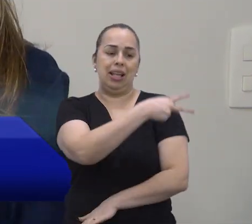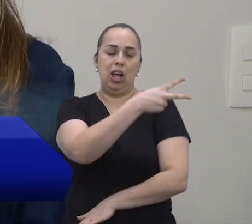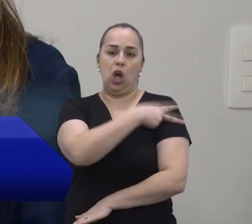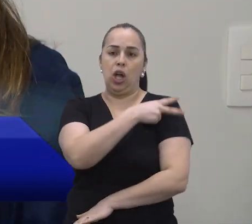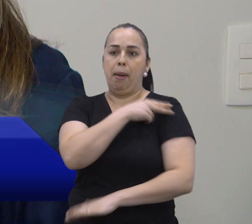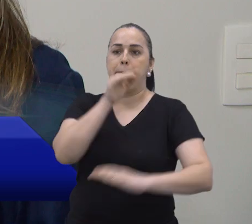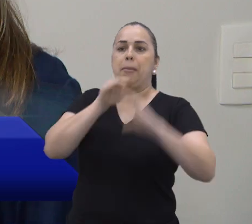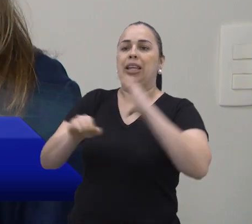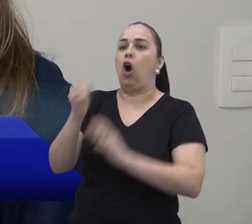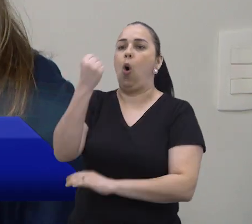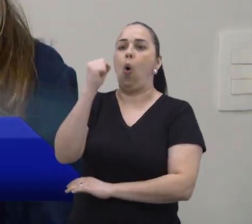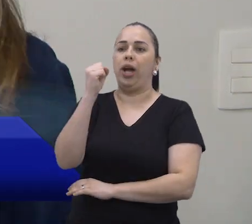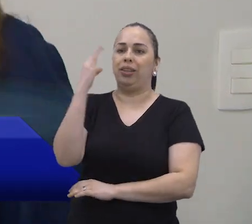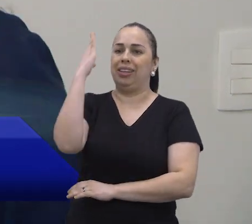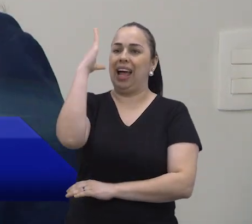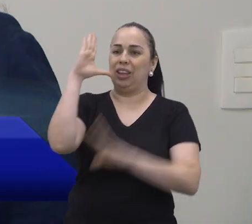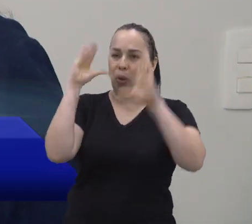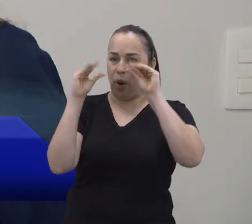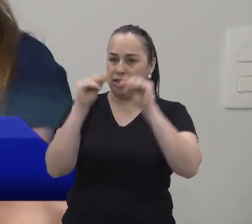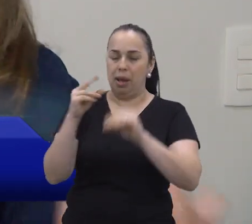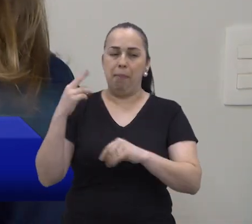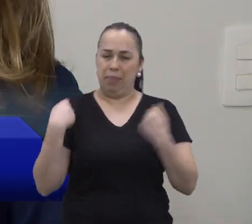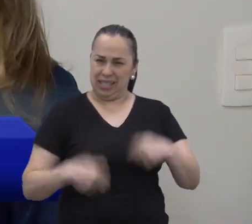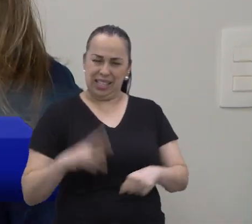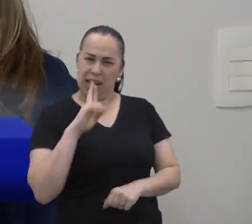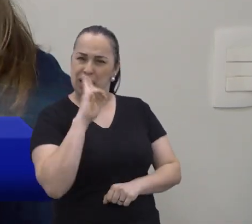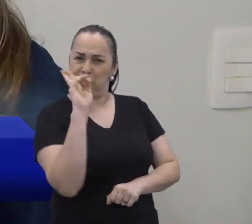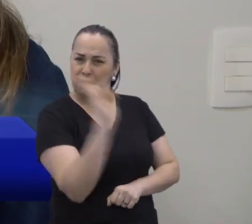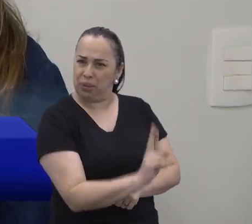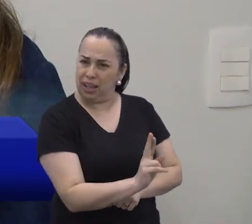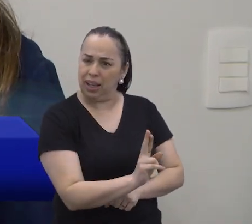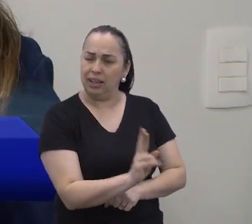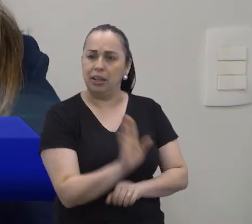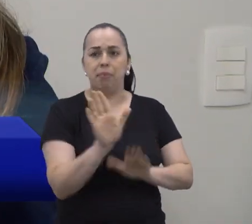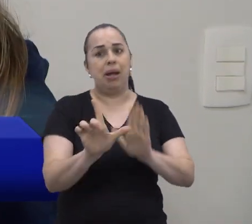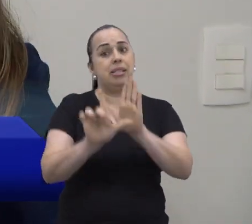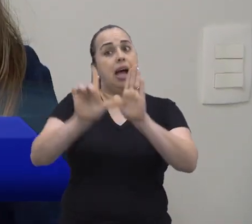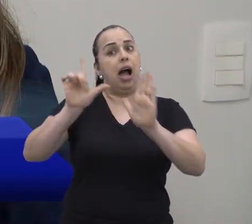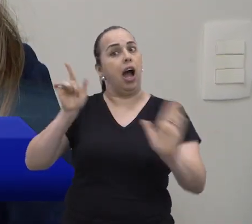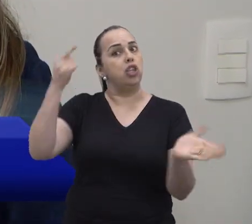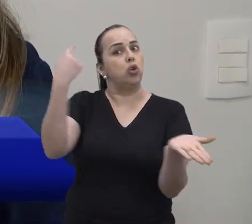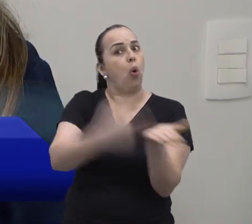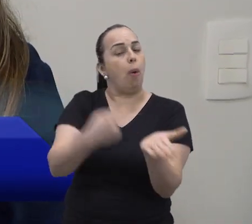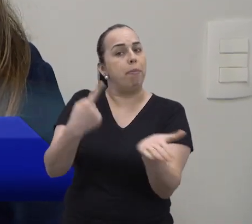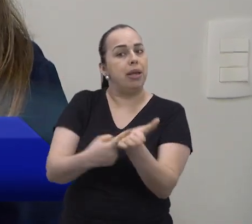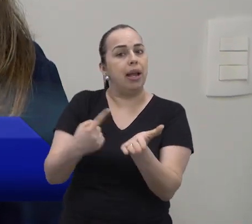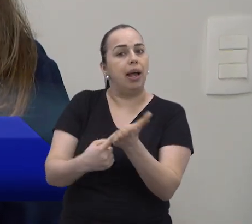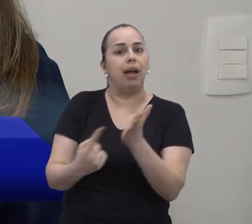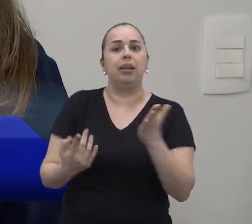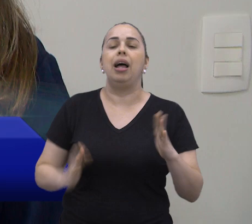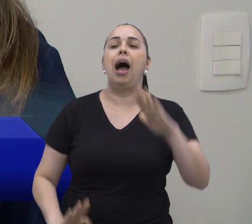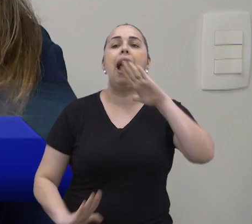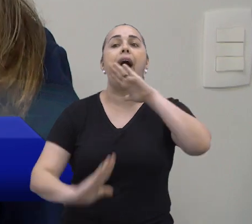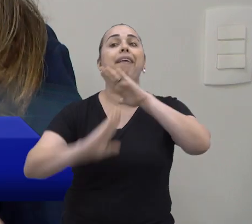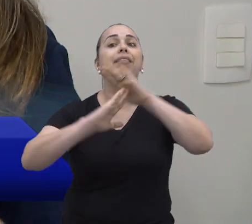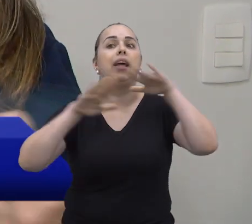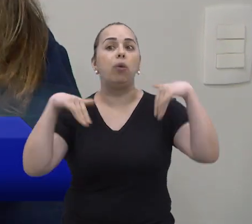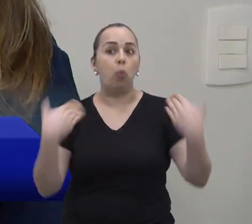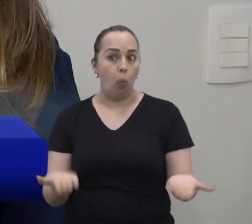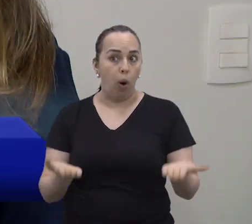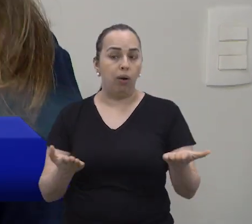uma mensagem às oito da noite. Eu tenho que responder? Não tenho? E quando isso é combinado, quando isso é